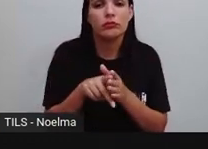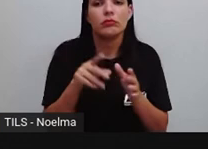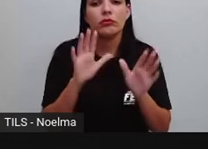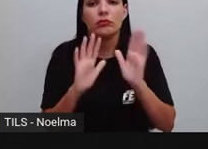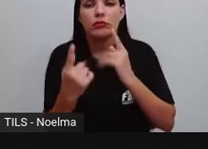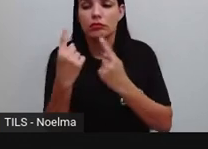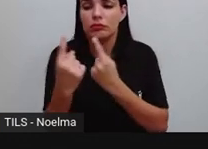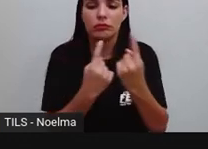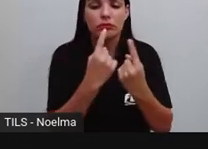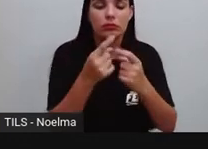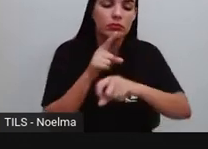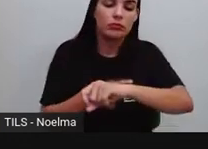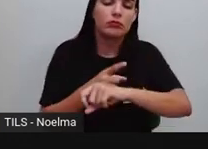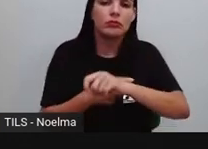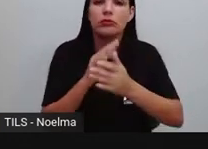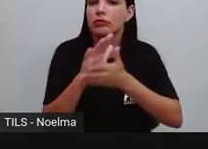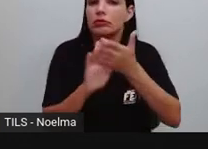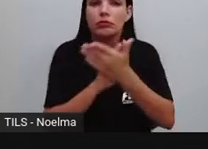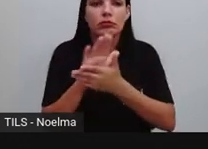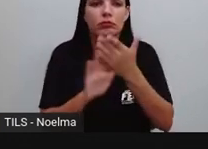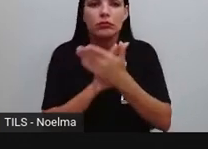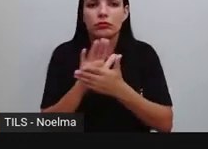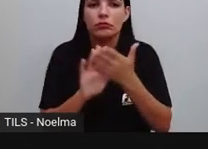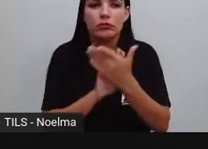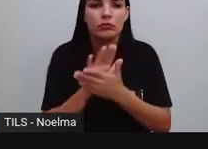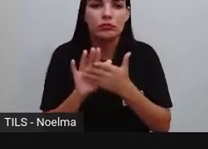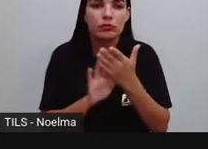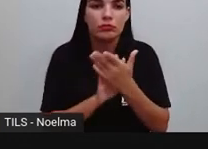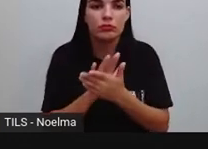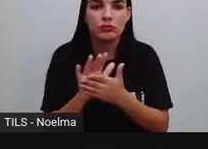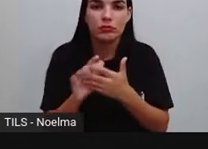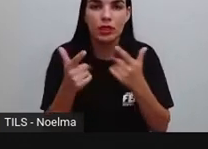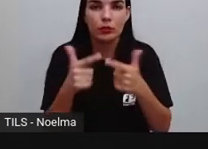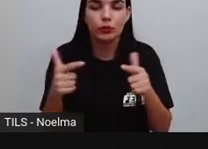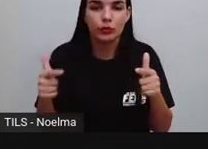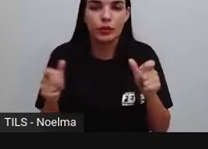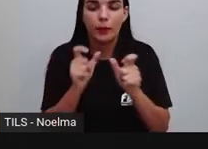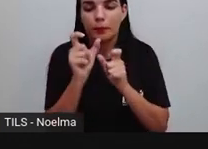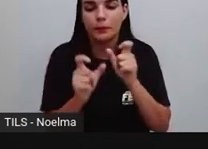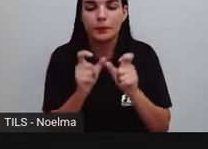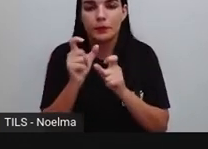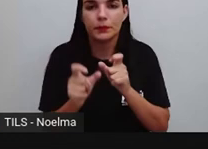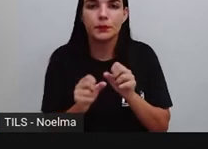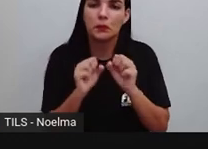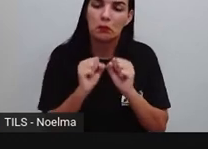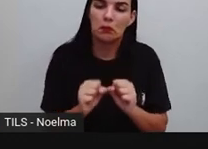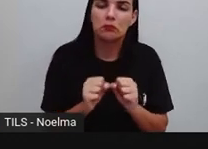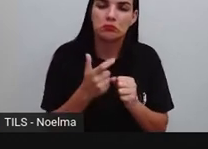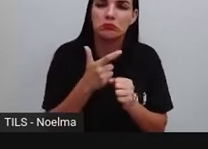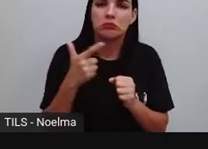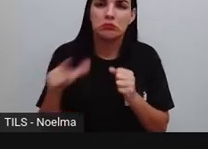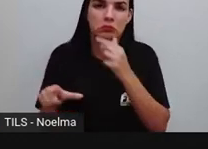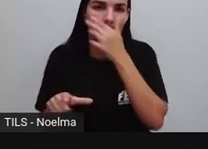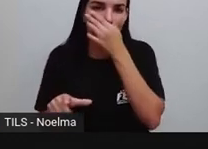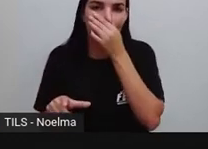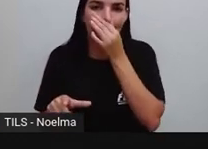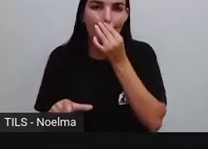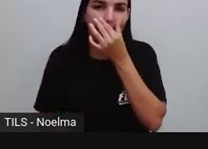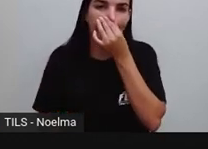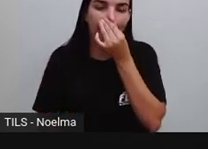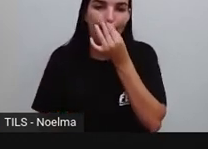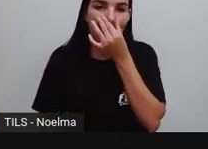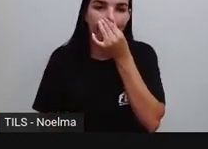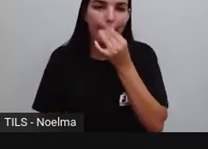no lugar de tempo aqui, eu posso colocar verbo não conjugado. Ou então repetir, o verbo está no infinitivo.